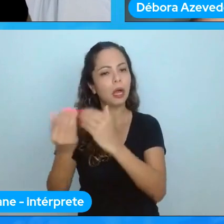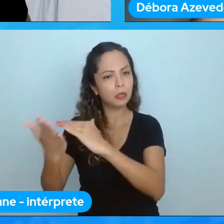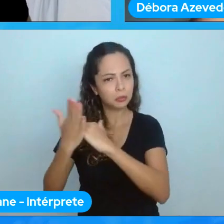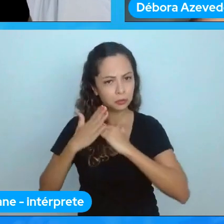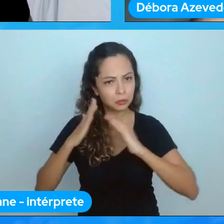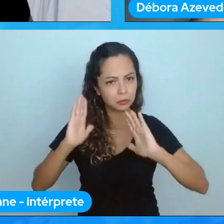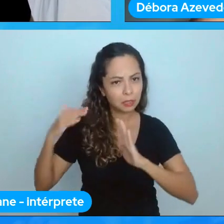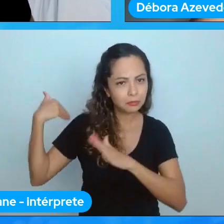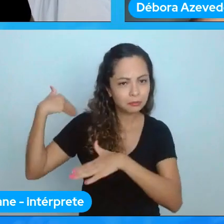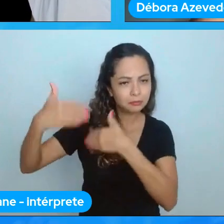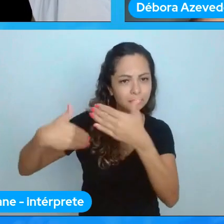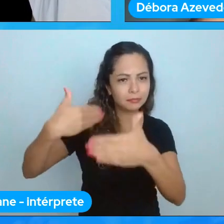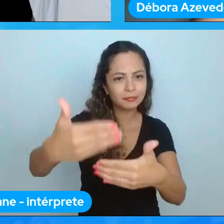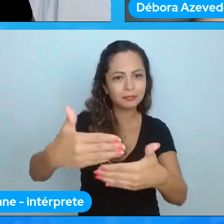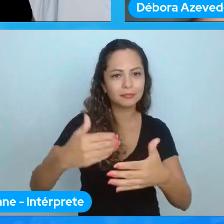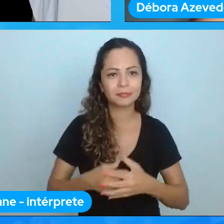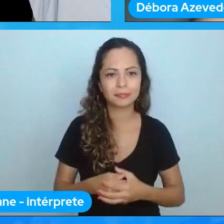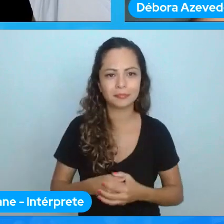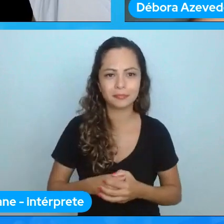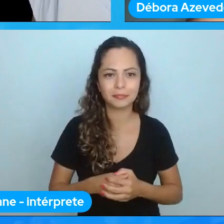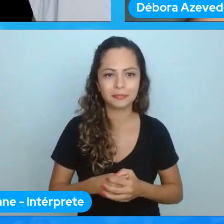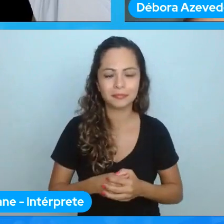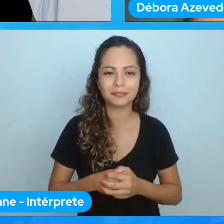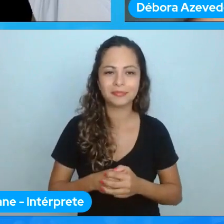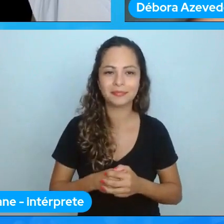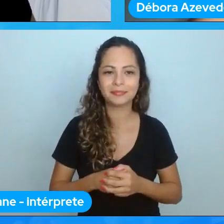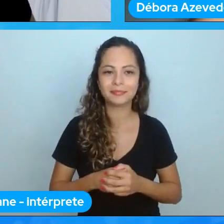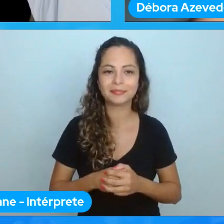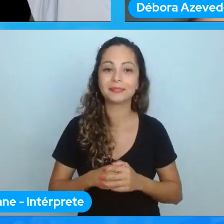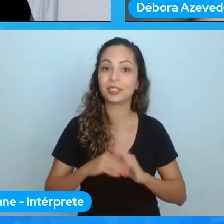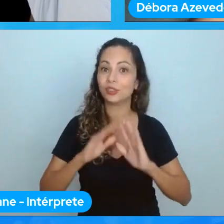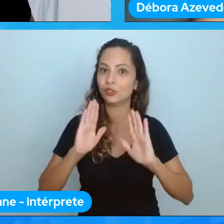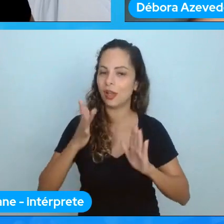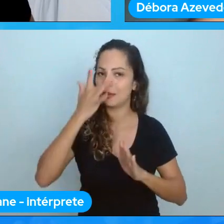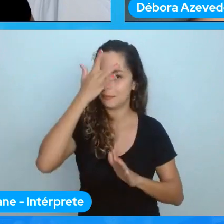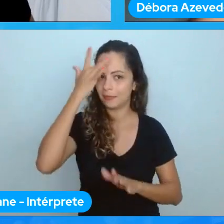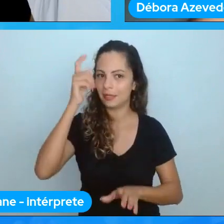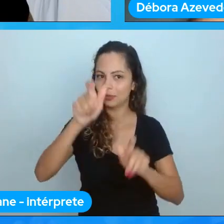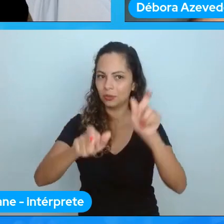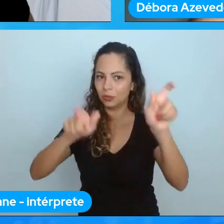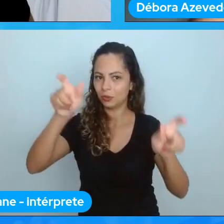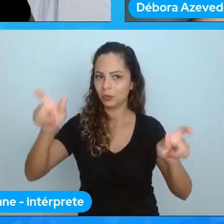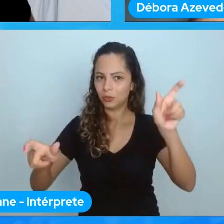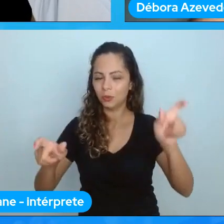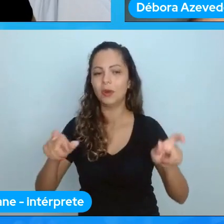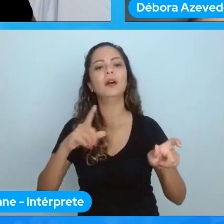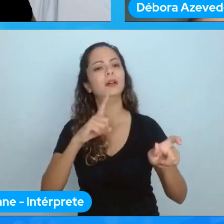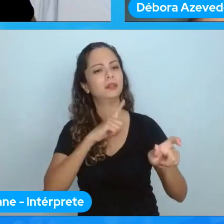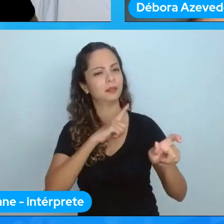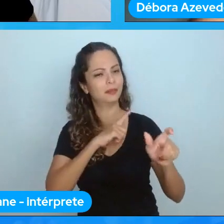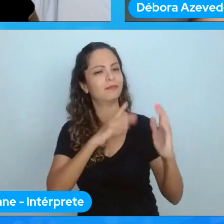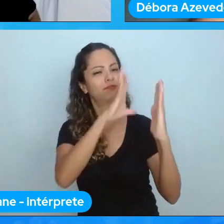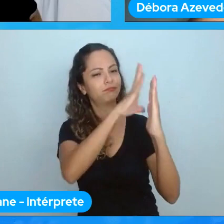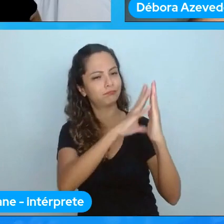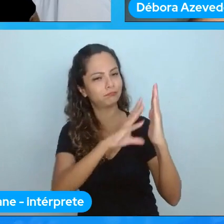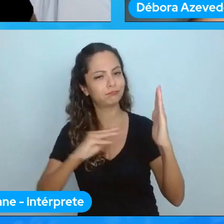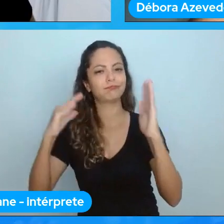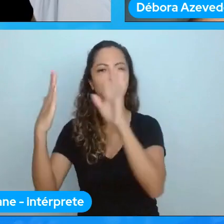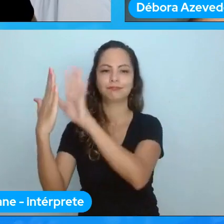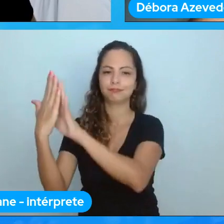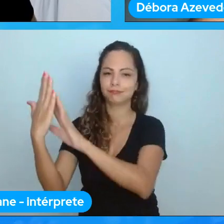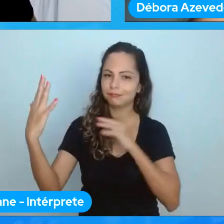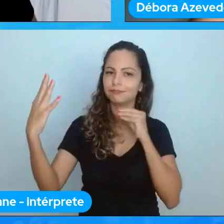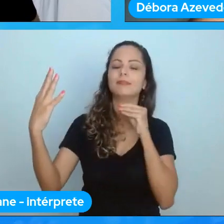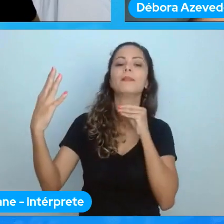ai eu acho que tiveram muitas pessoas tiveram tipo assim muitas pessoas mesmo tiveram muitas pessoas chamando nossa atenção